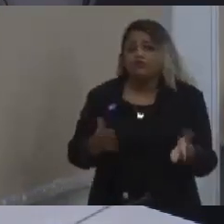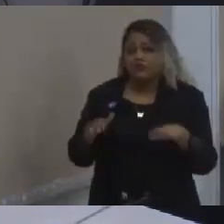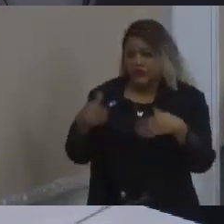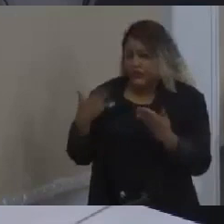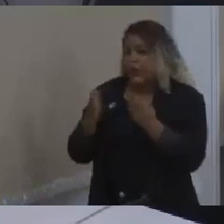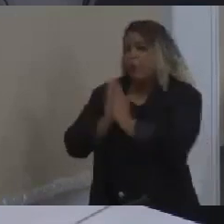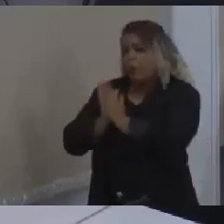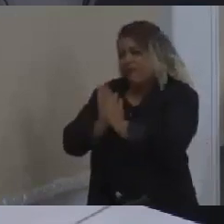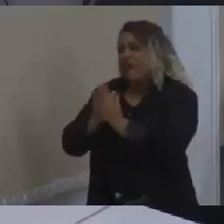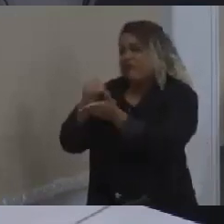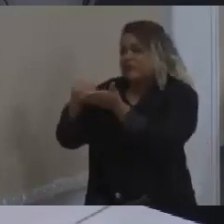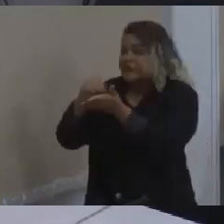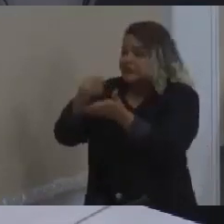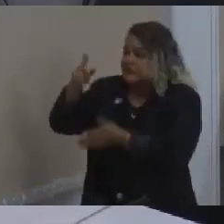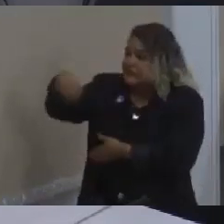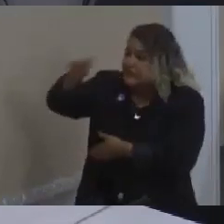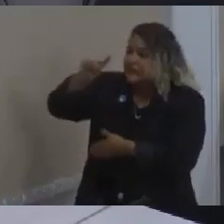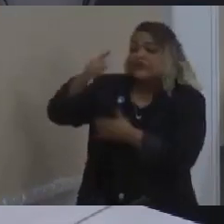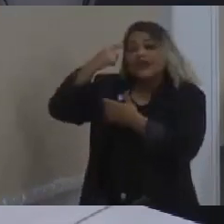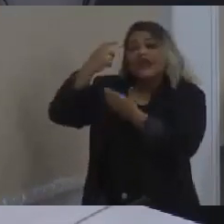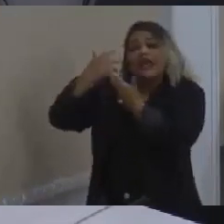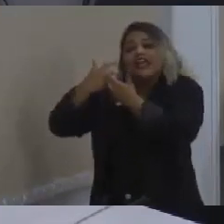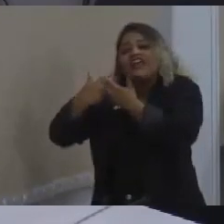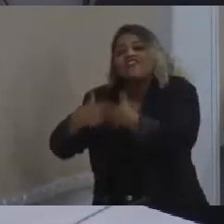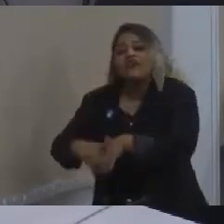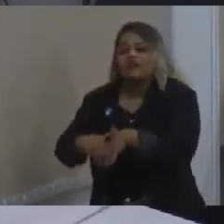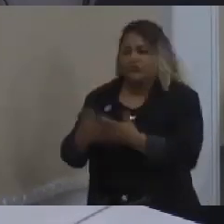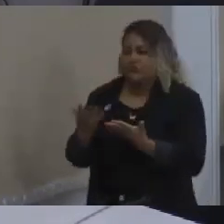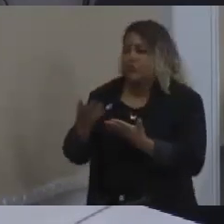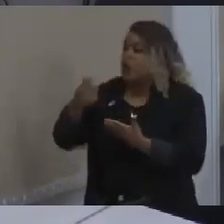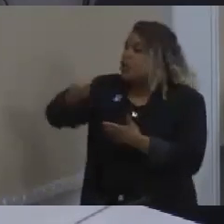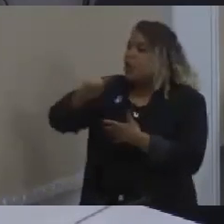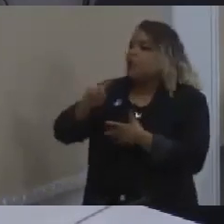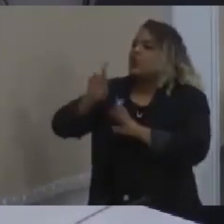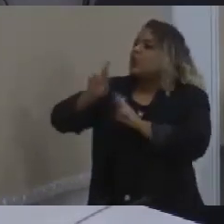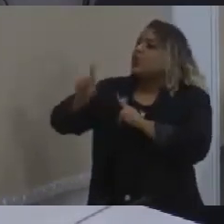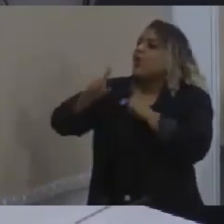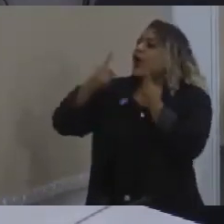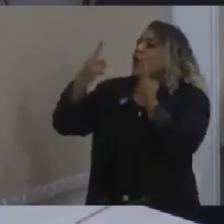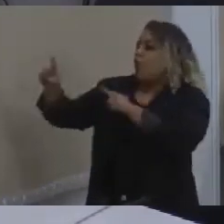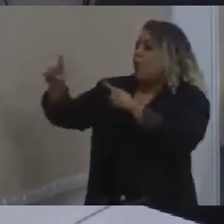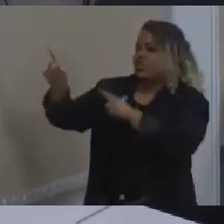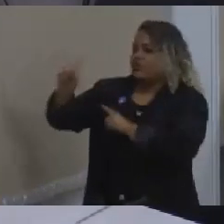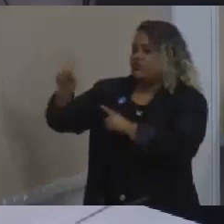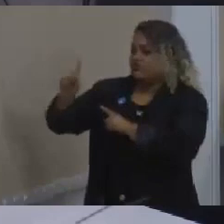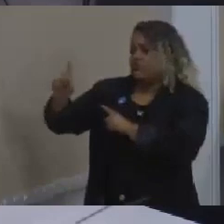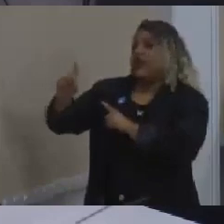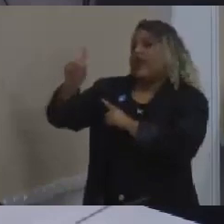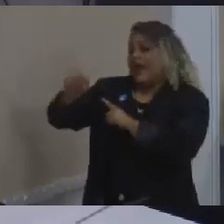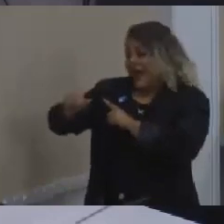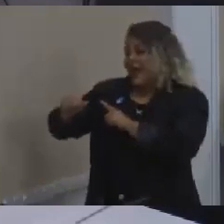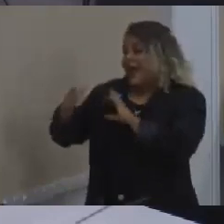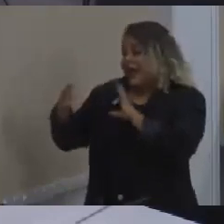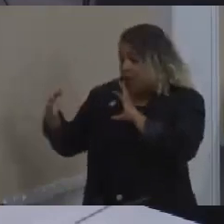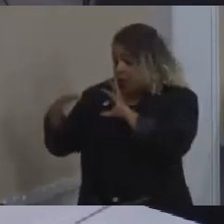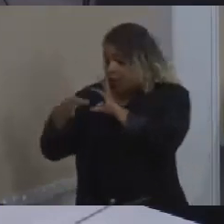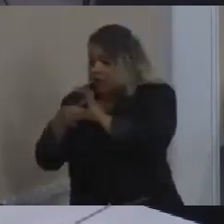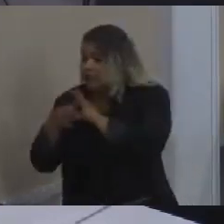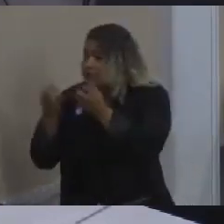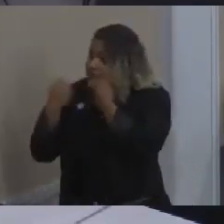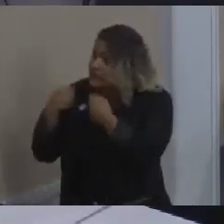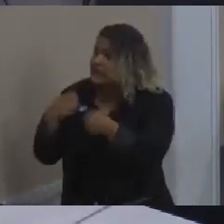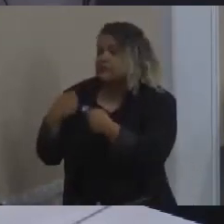fala, vamos refletir. que a gente está buscando aqui é a conexão, ninguém é inimigo do outro, não. mas as perguntas são justamente para a gente ter